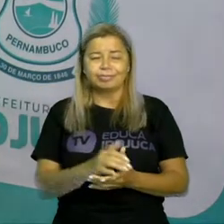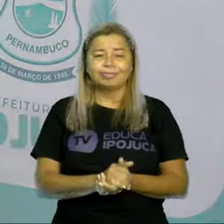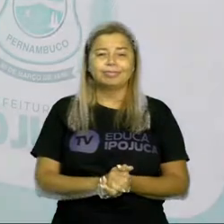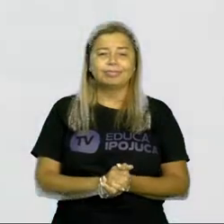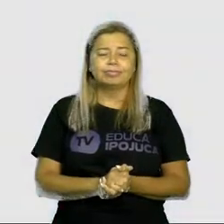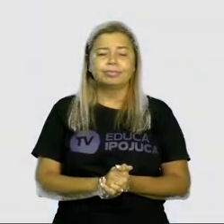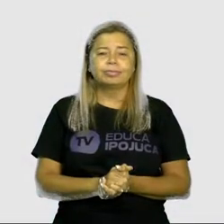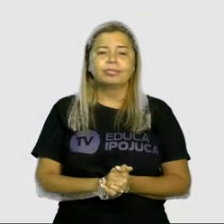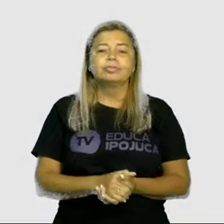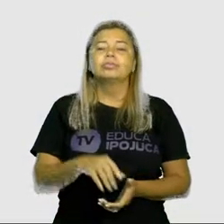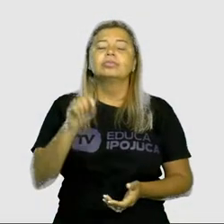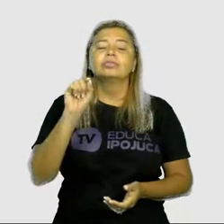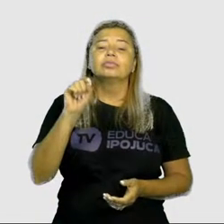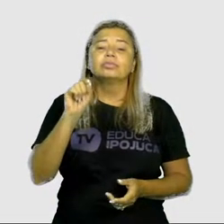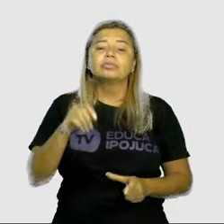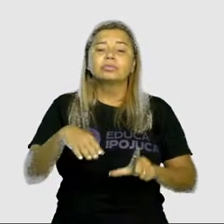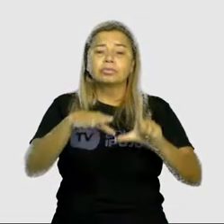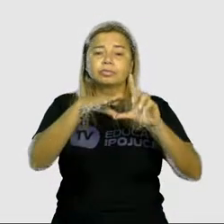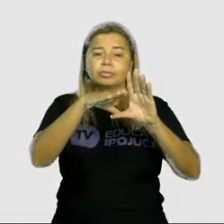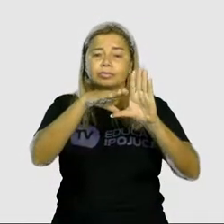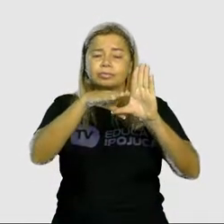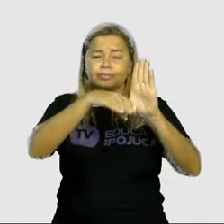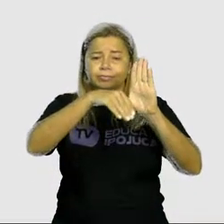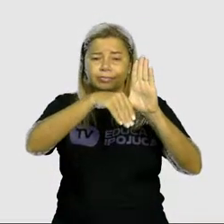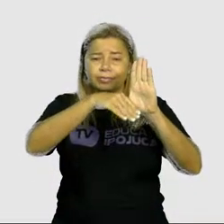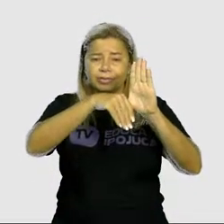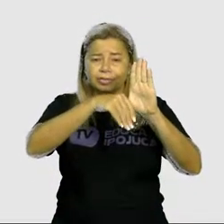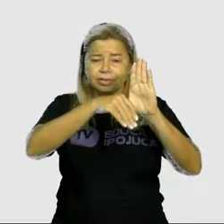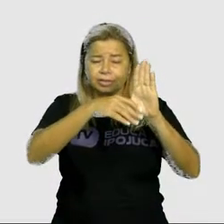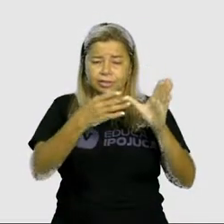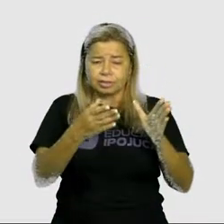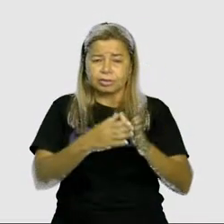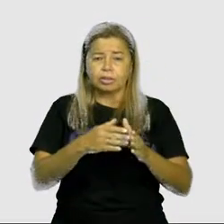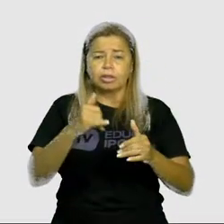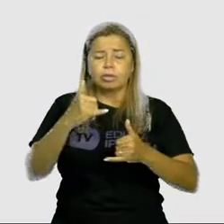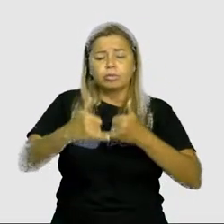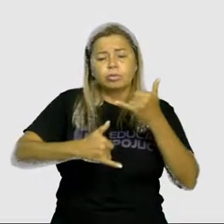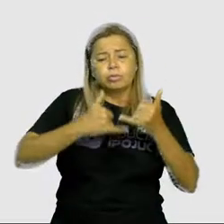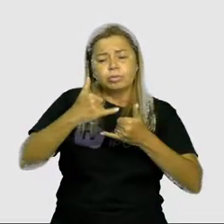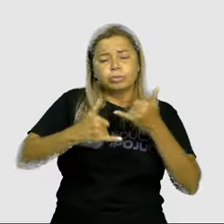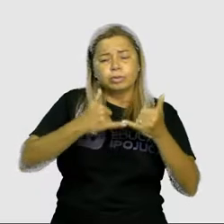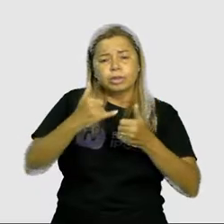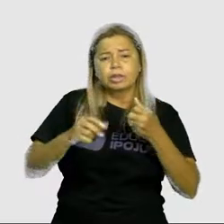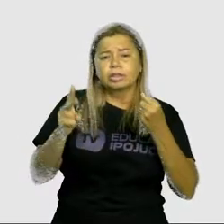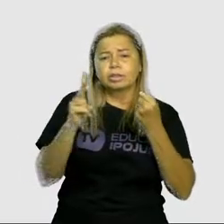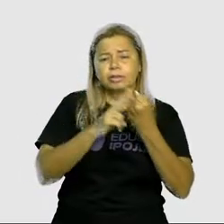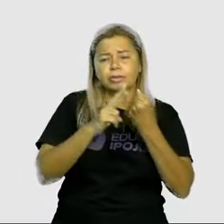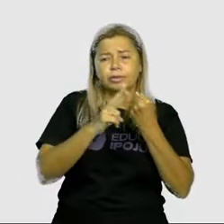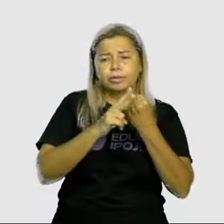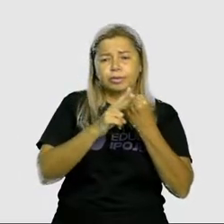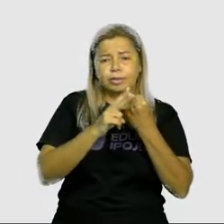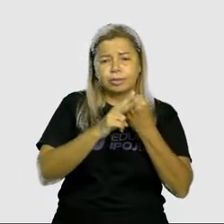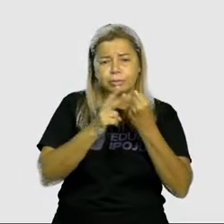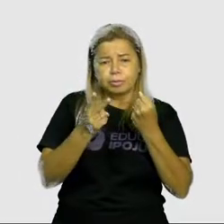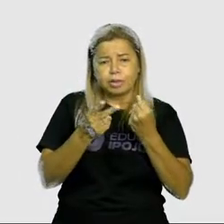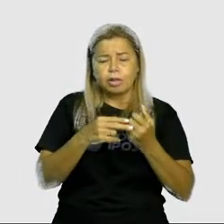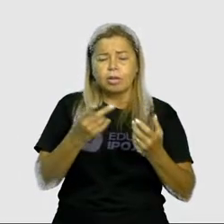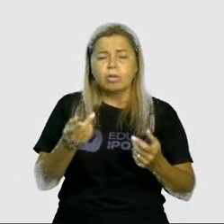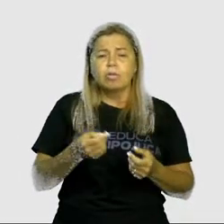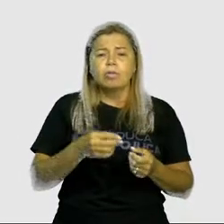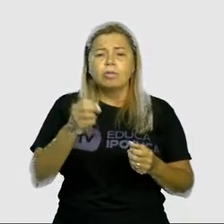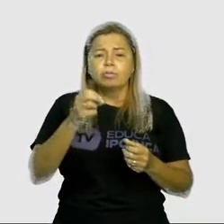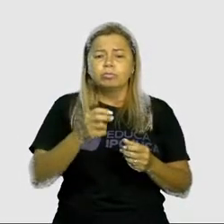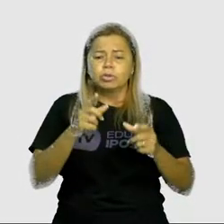O que é trava-língua? É um tipo de jogo verbal onde se tenta pronunciar rapidamente